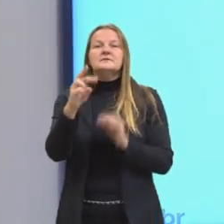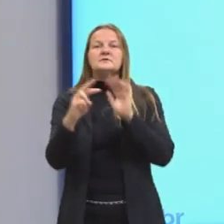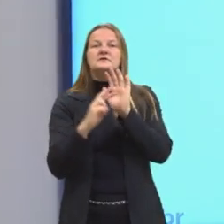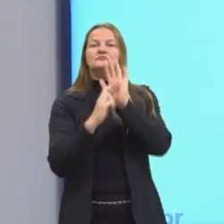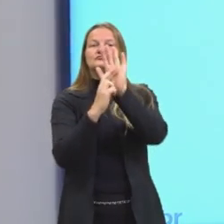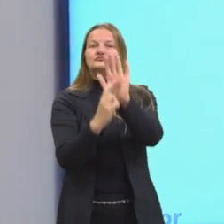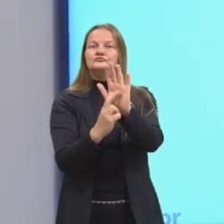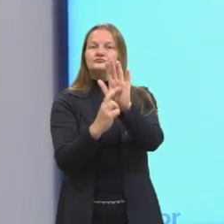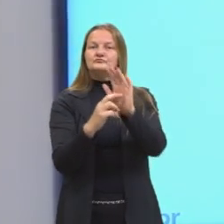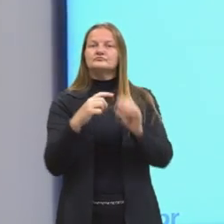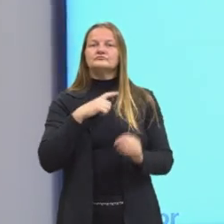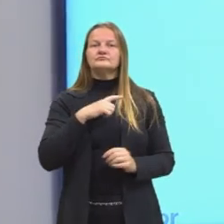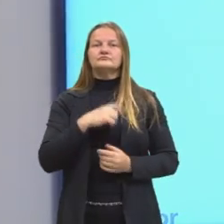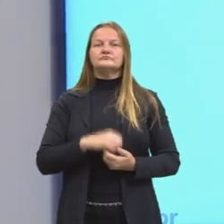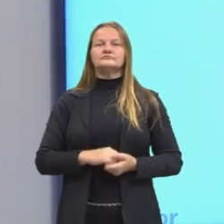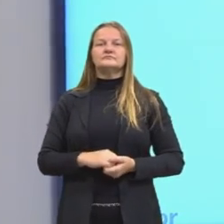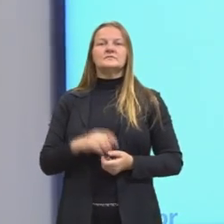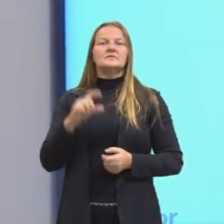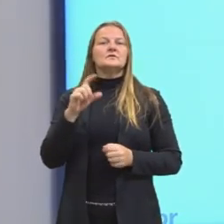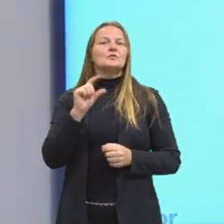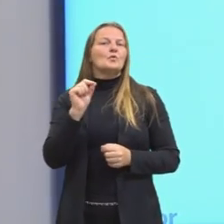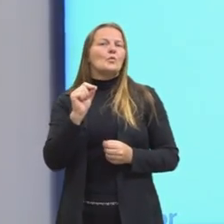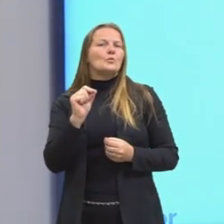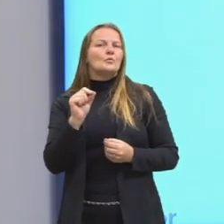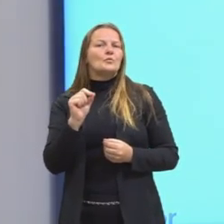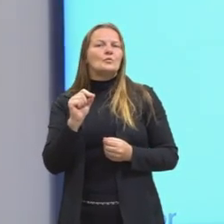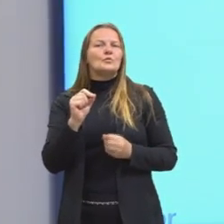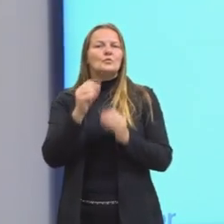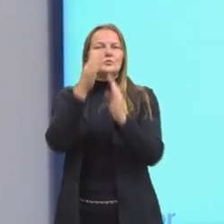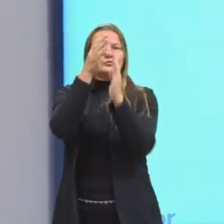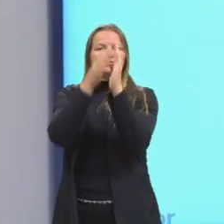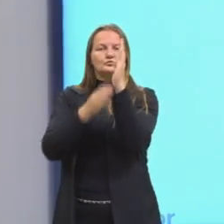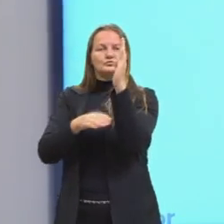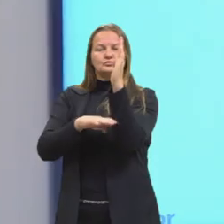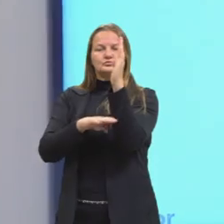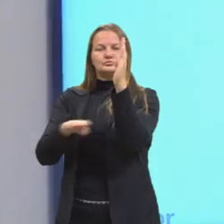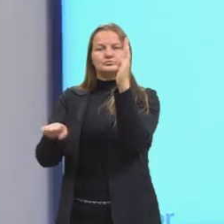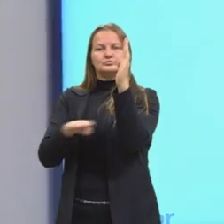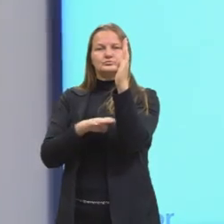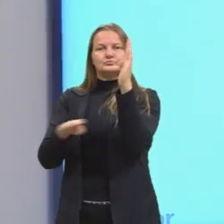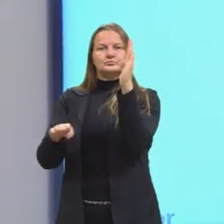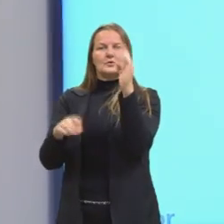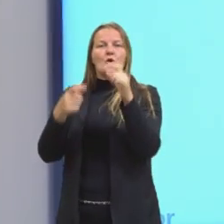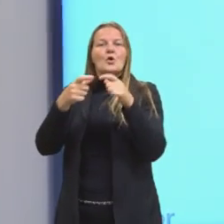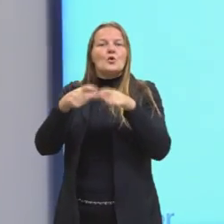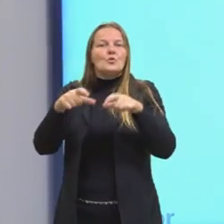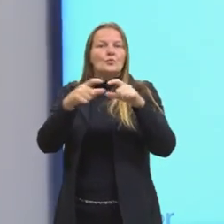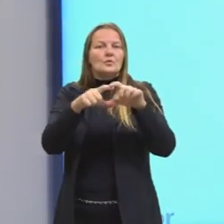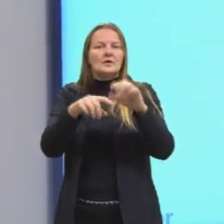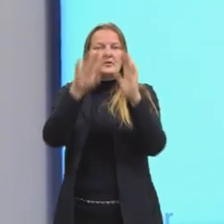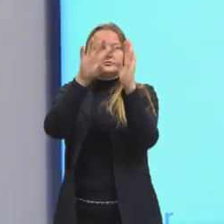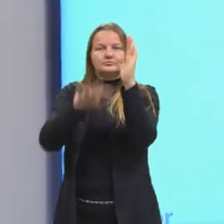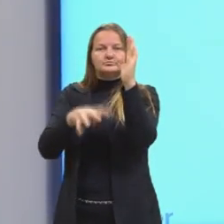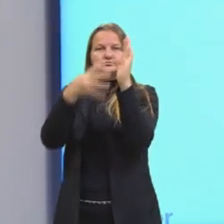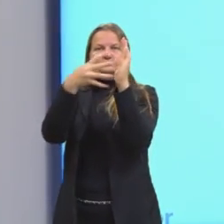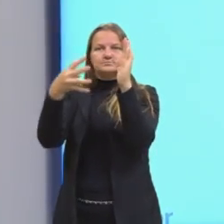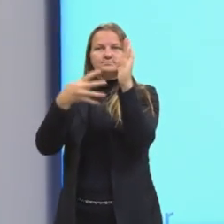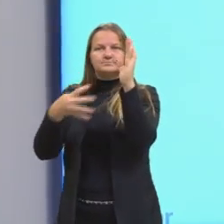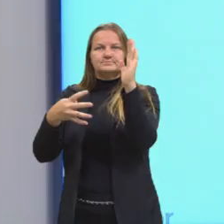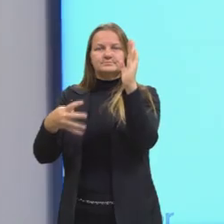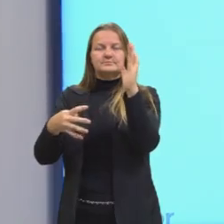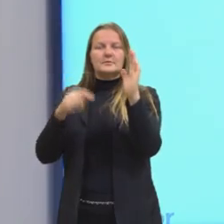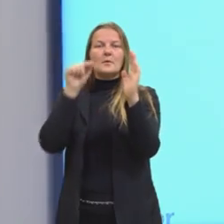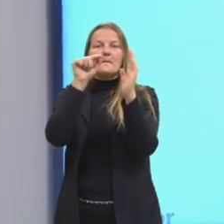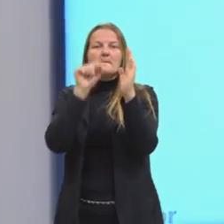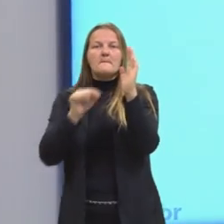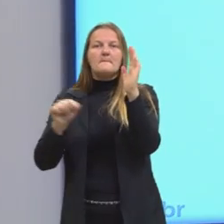no plano cartesiano através de suas coordenadas, a sua localização, tá? Os pontos,